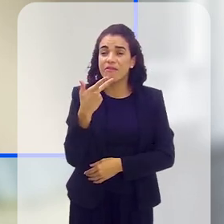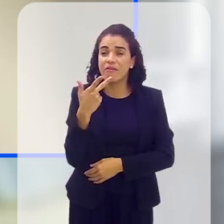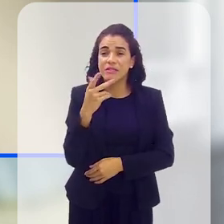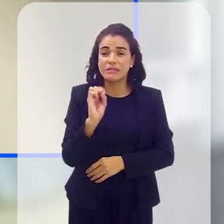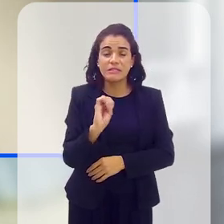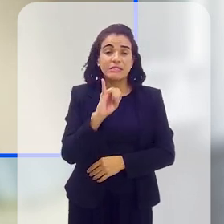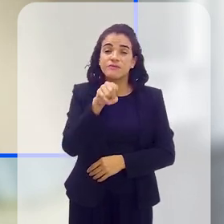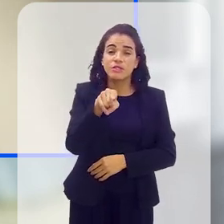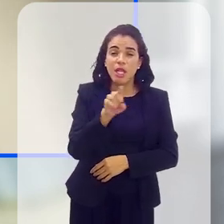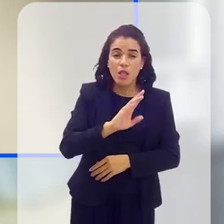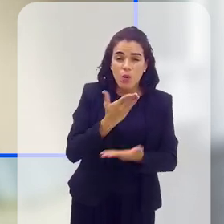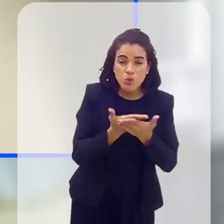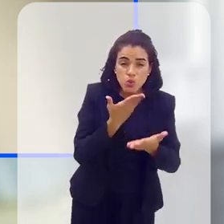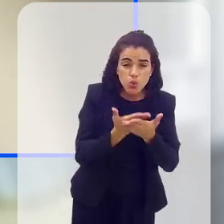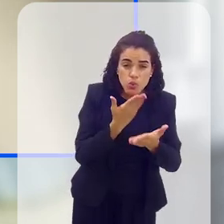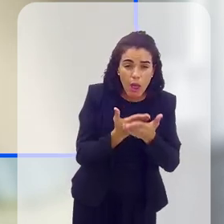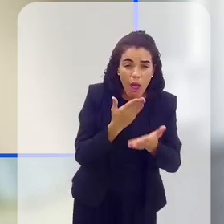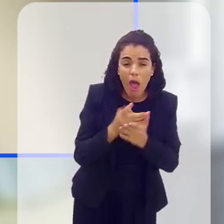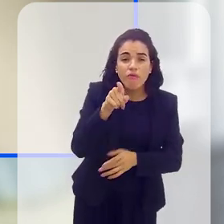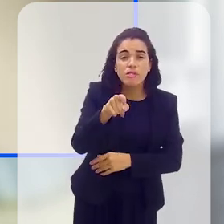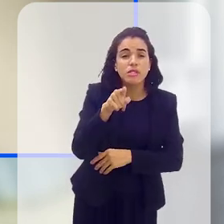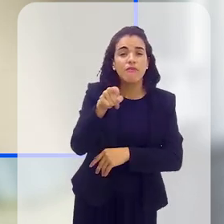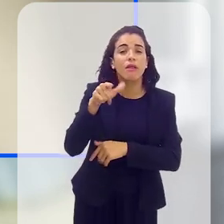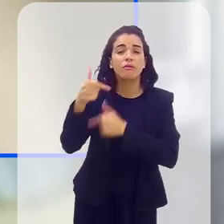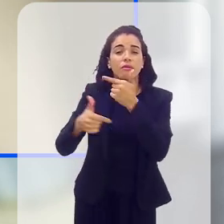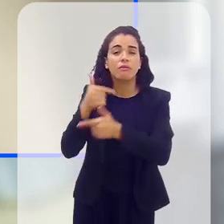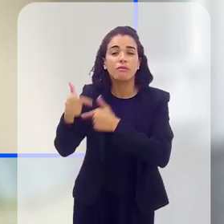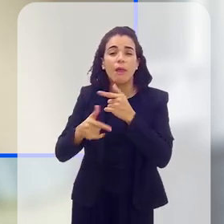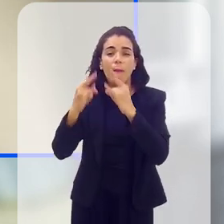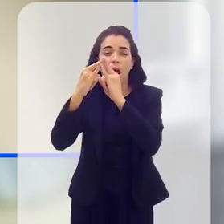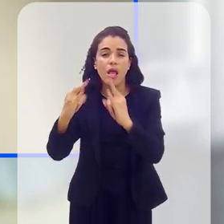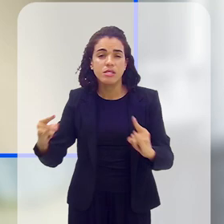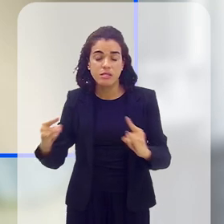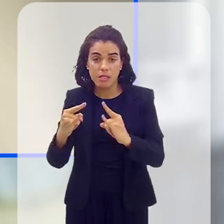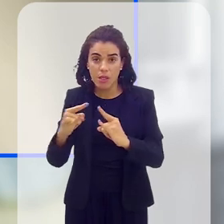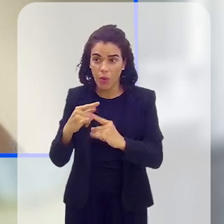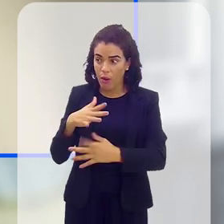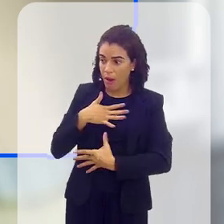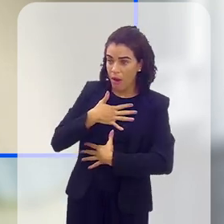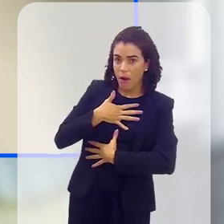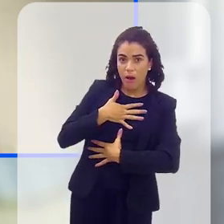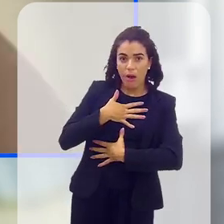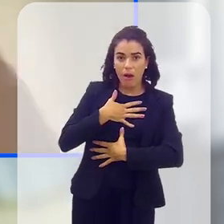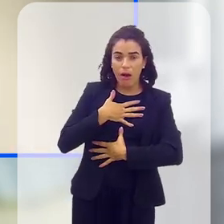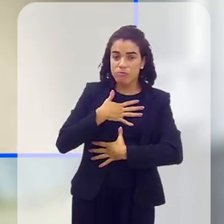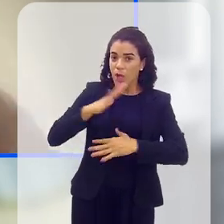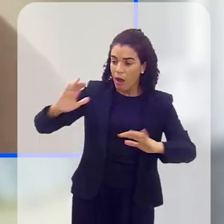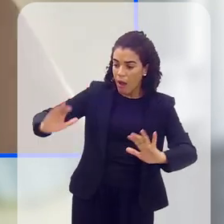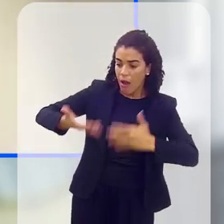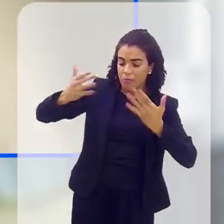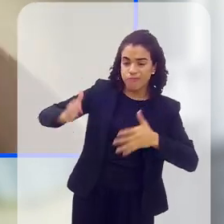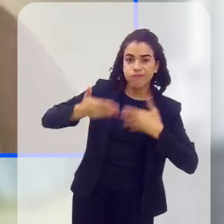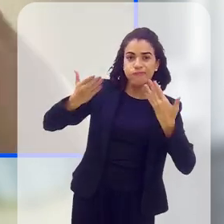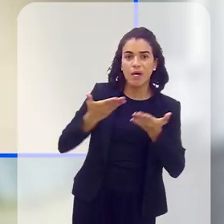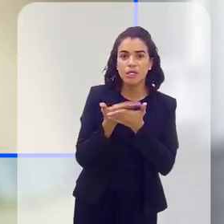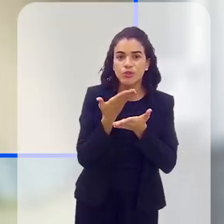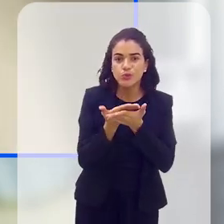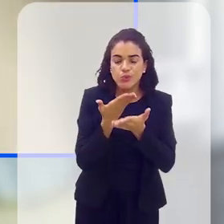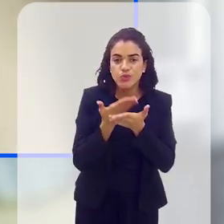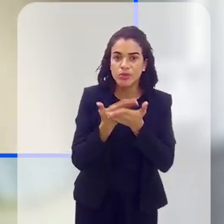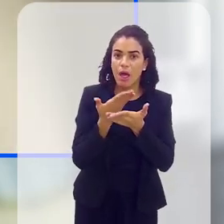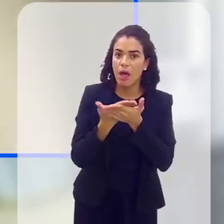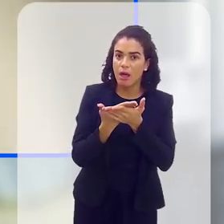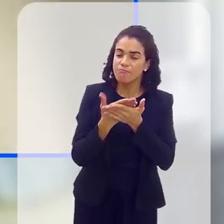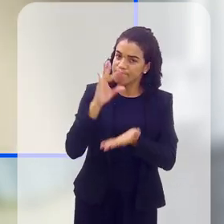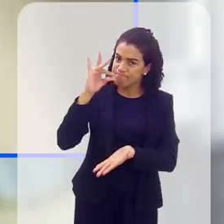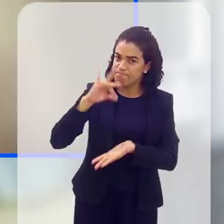ser anão de circo. Para mim, era uma coisa assim aterrorizante aquilo. Ouvir aquilo para mim só me impulsionou para estudar, para estudar, para estudar.